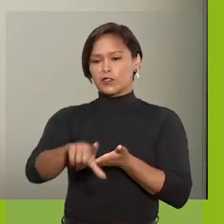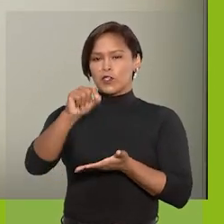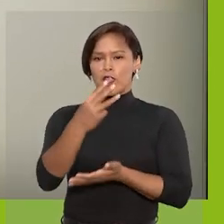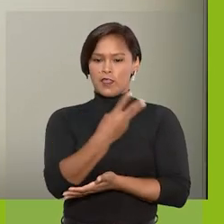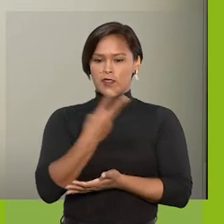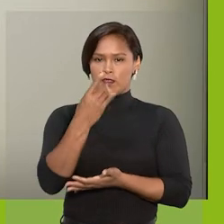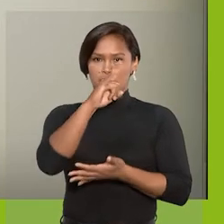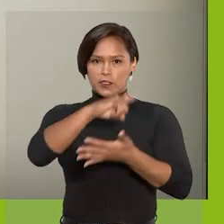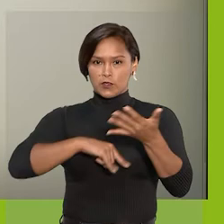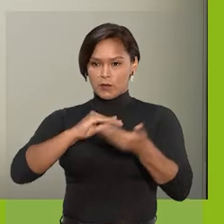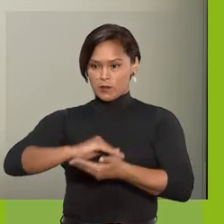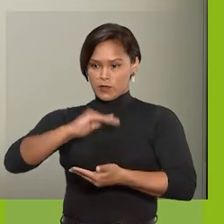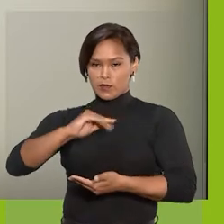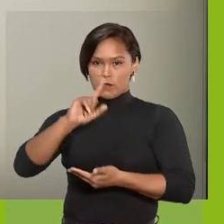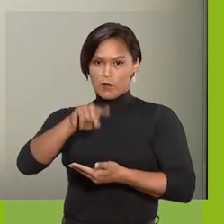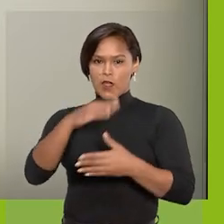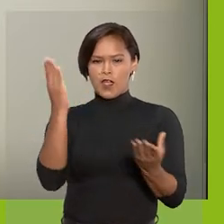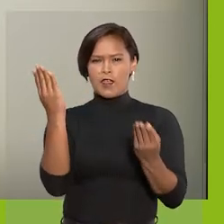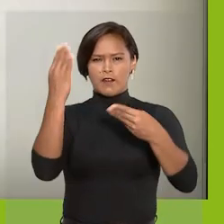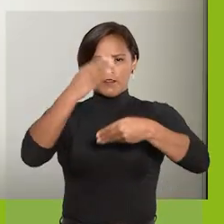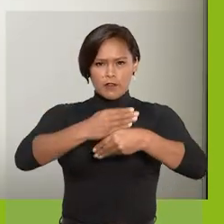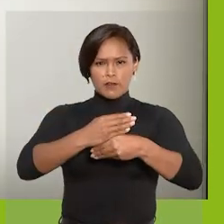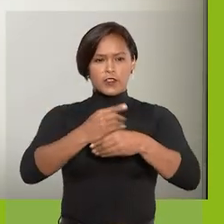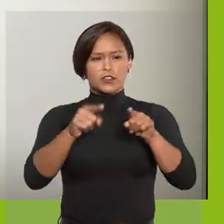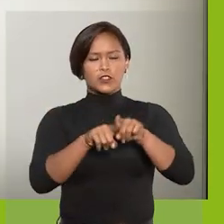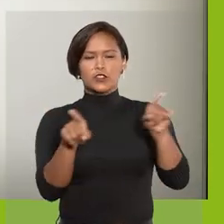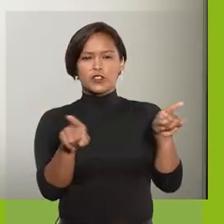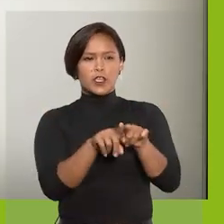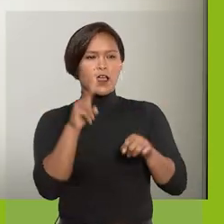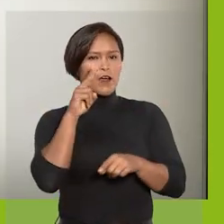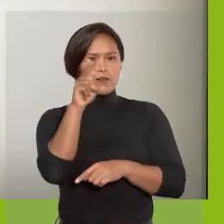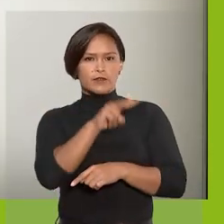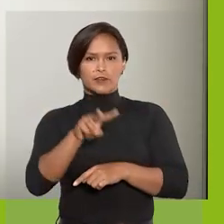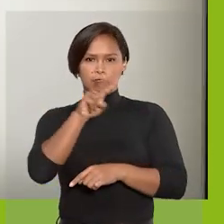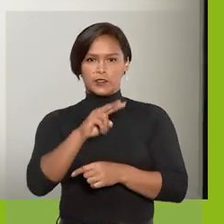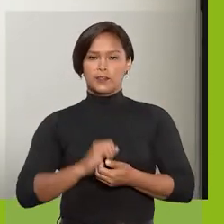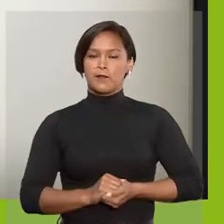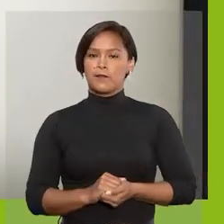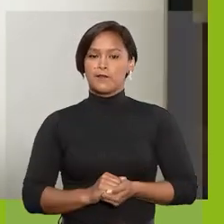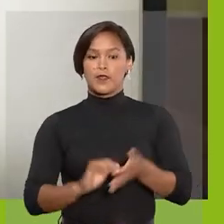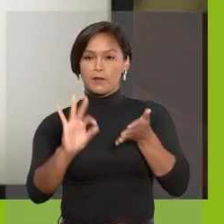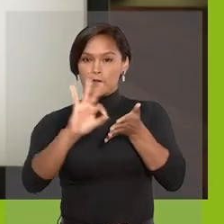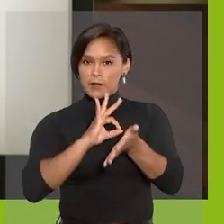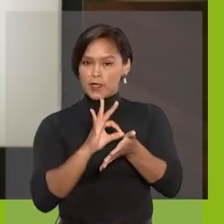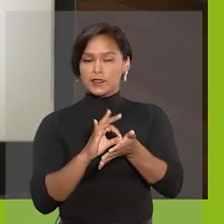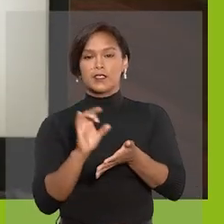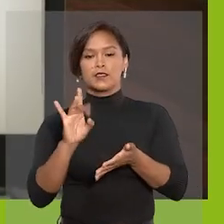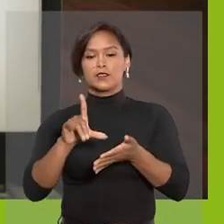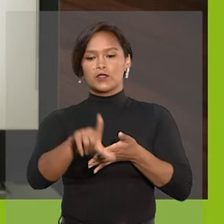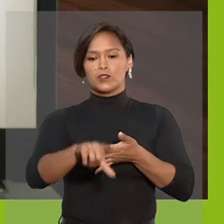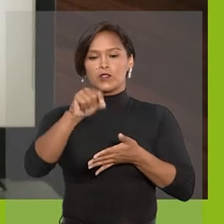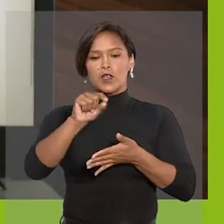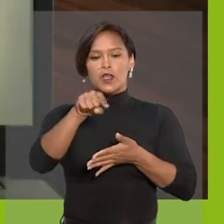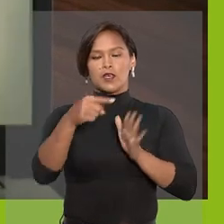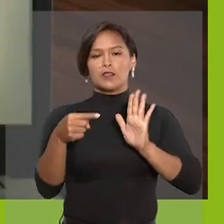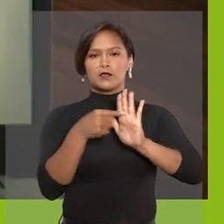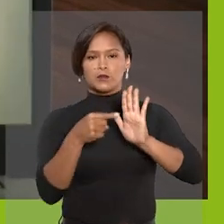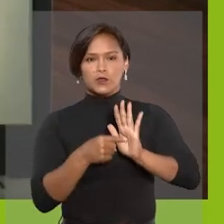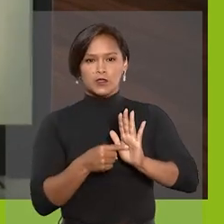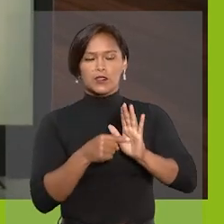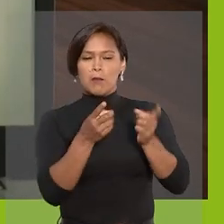três documentos do bloco e fechar a janela de visualização. Para assiná-los, basta clicar neste botão,